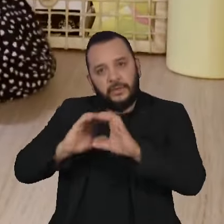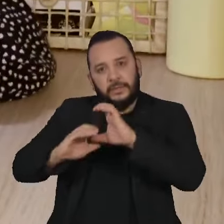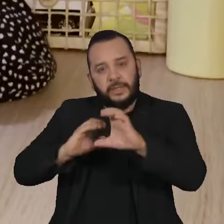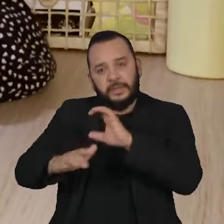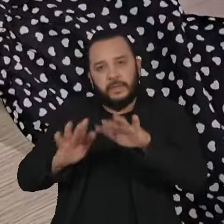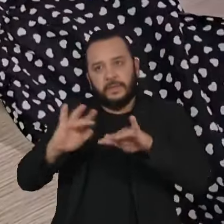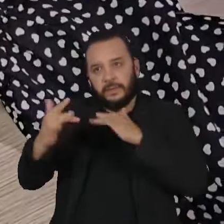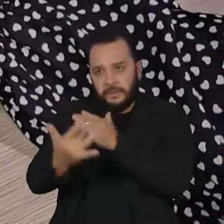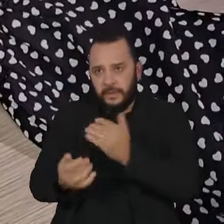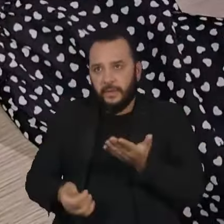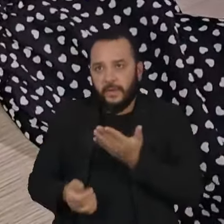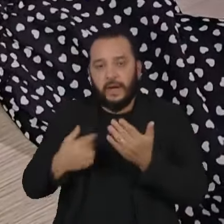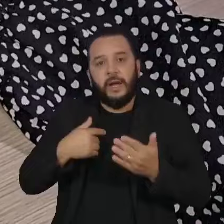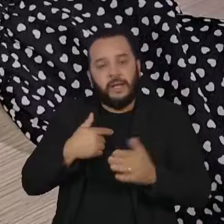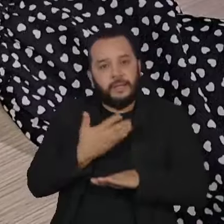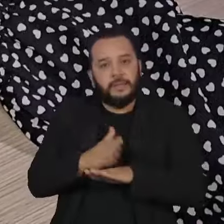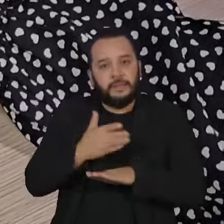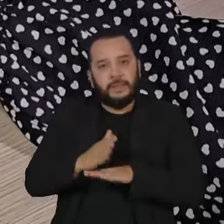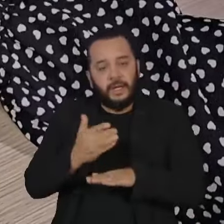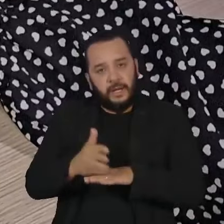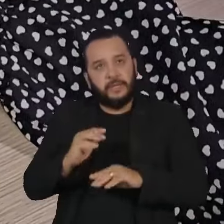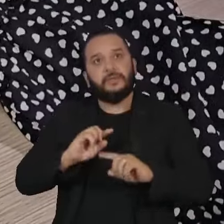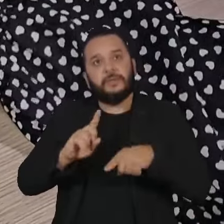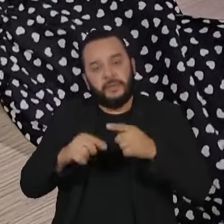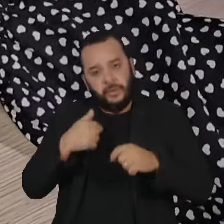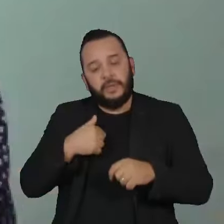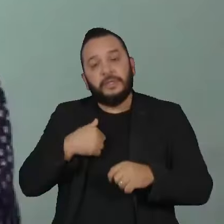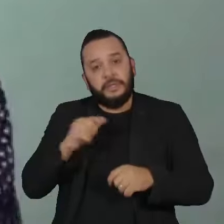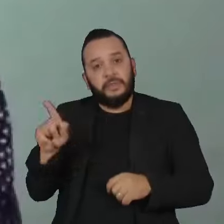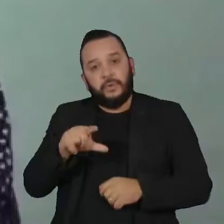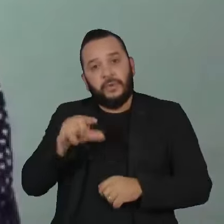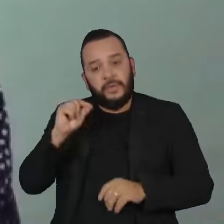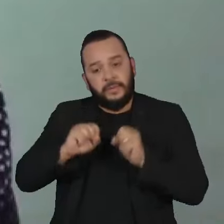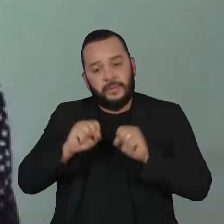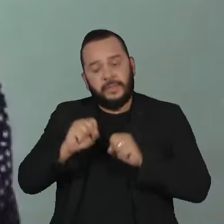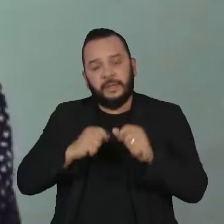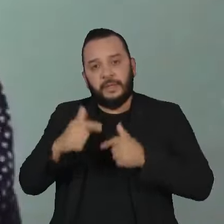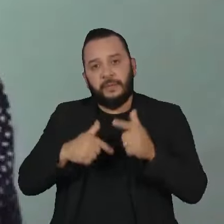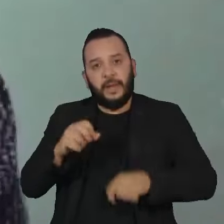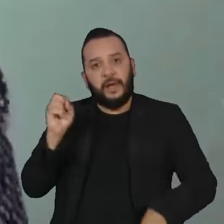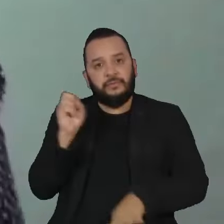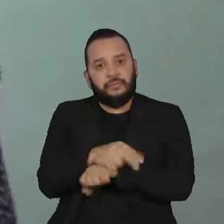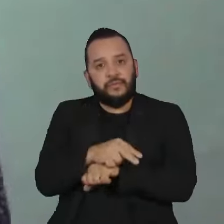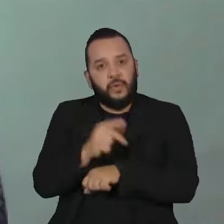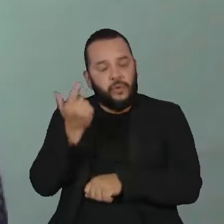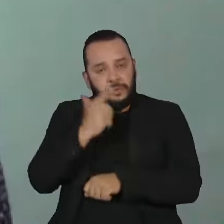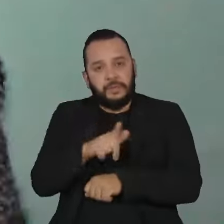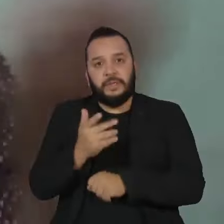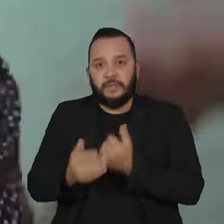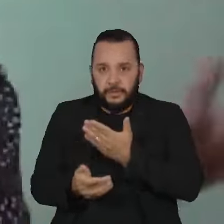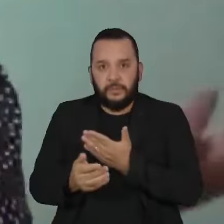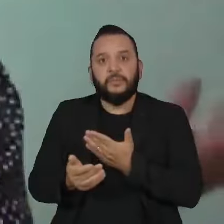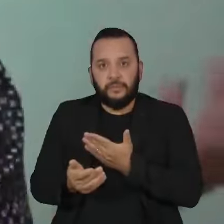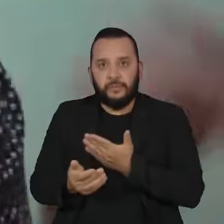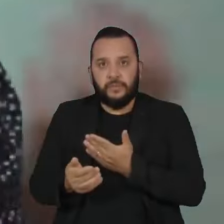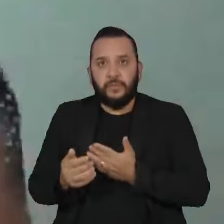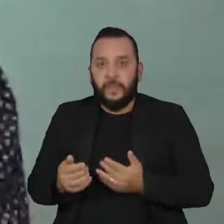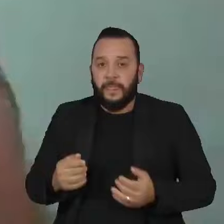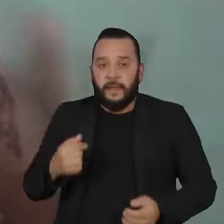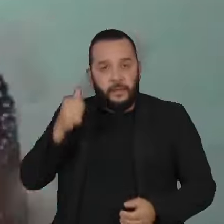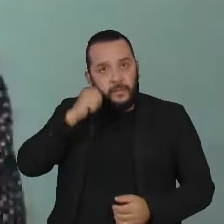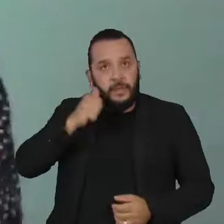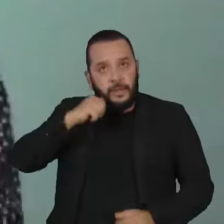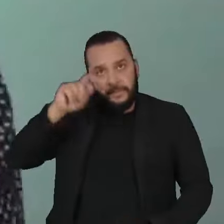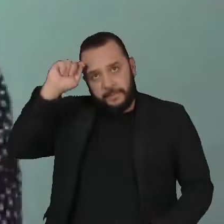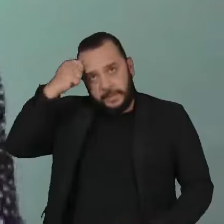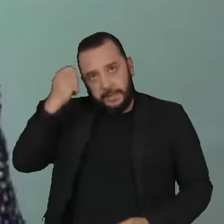depois do estágio na empresa que ela escolheu para trabalhar. O amor por cosméticos. Eu cresci sendo uma mulher preta e